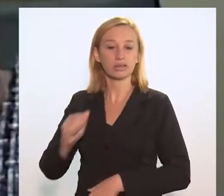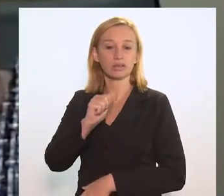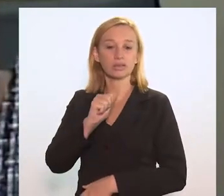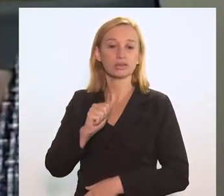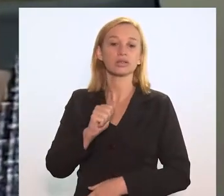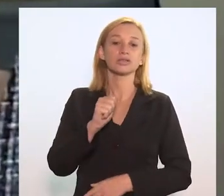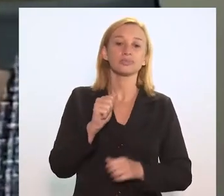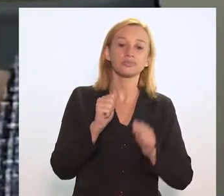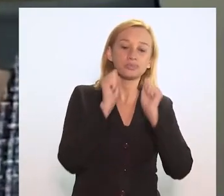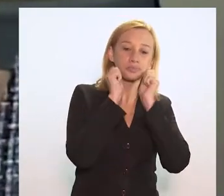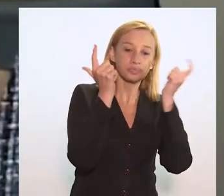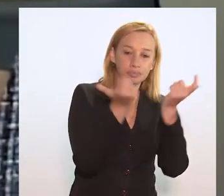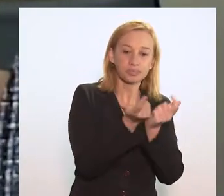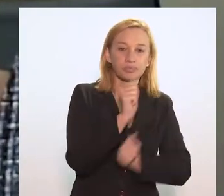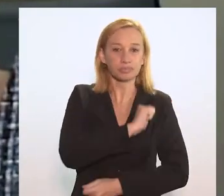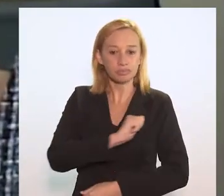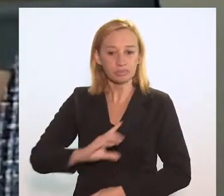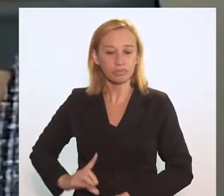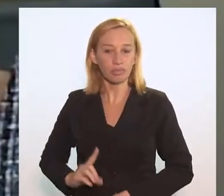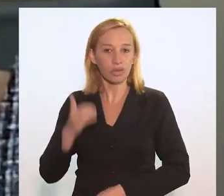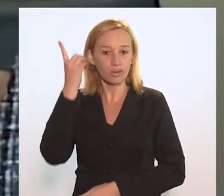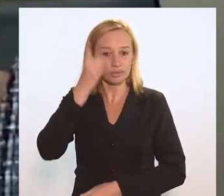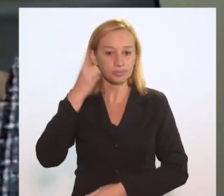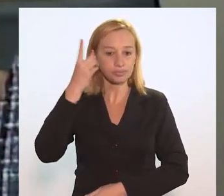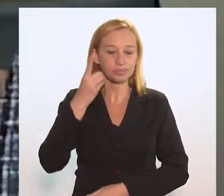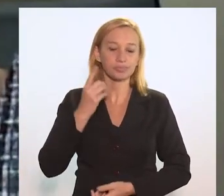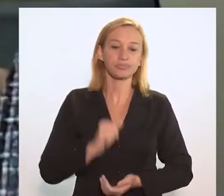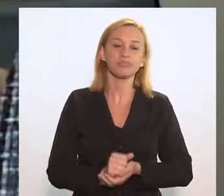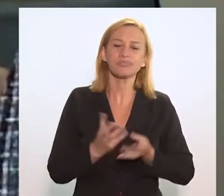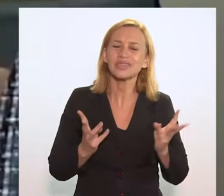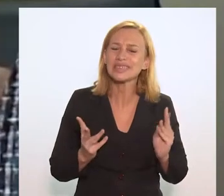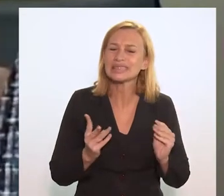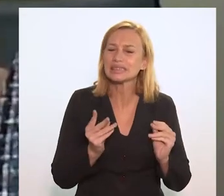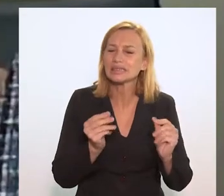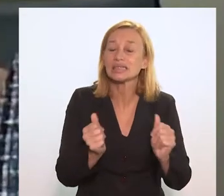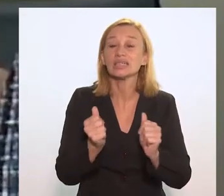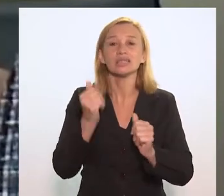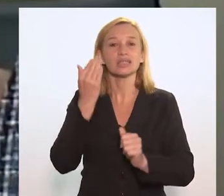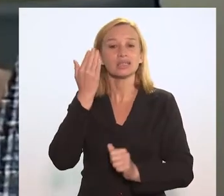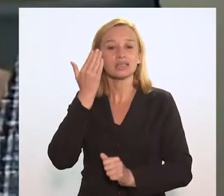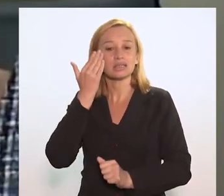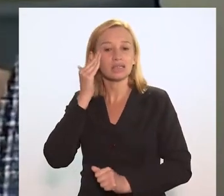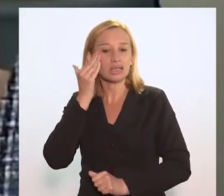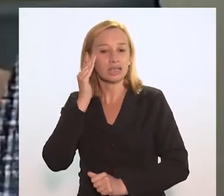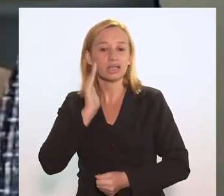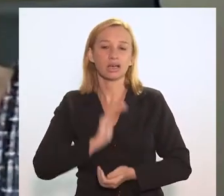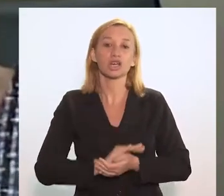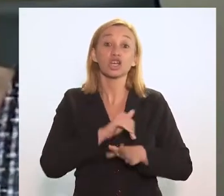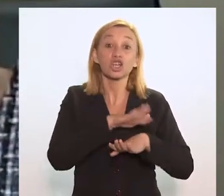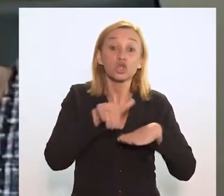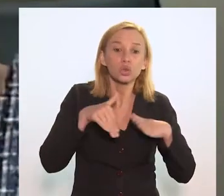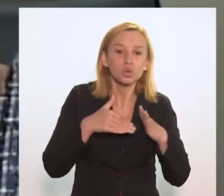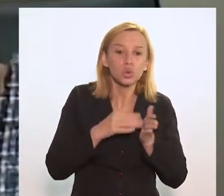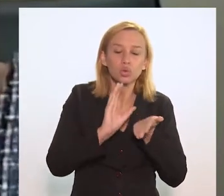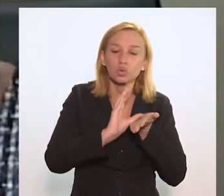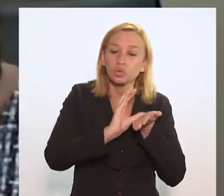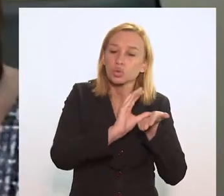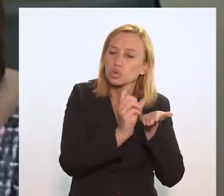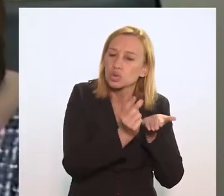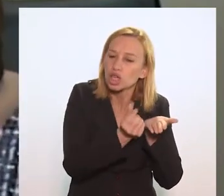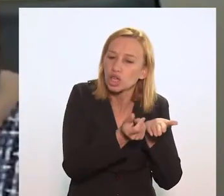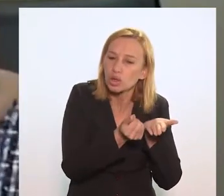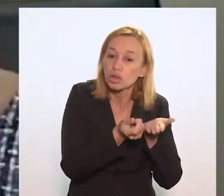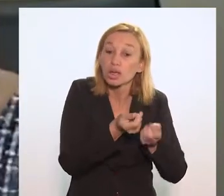da Assembleia Legislativa, deputado André Siciliano, pela sensibilidade de entender que todos os